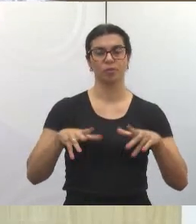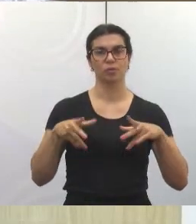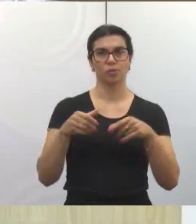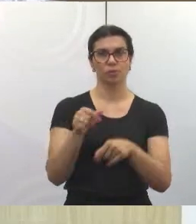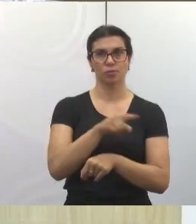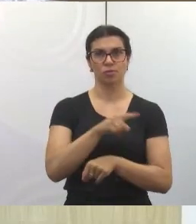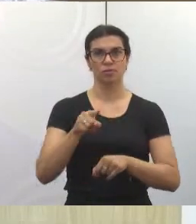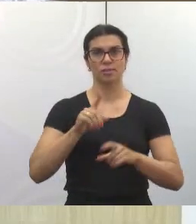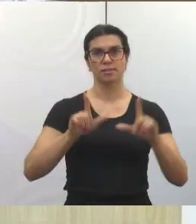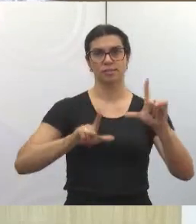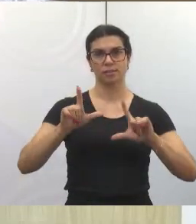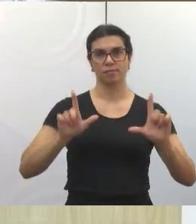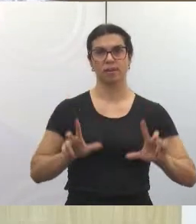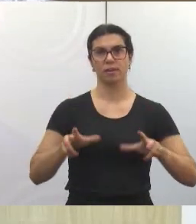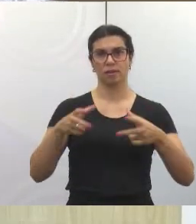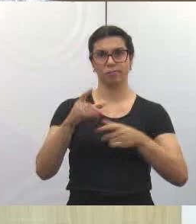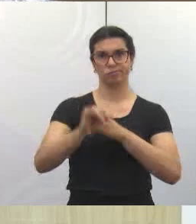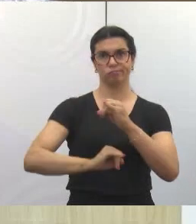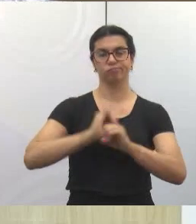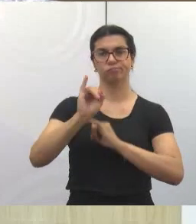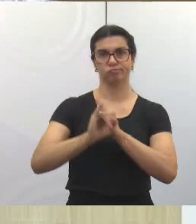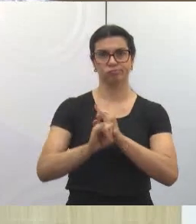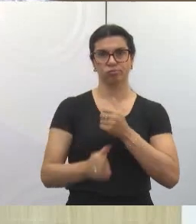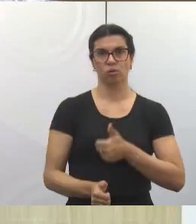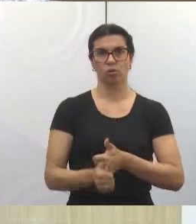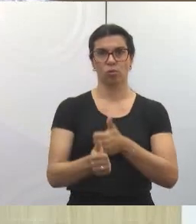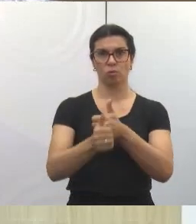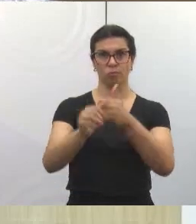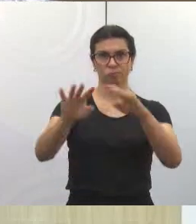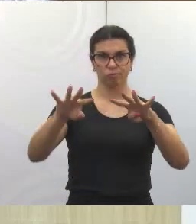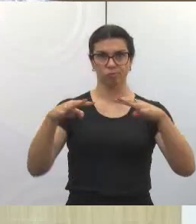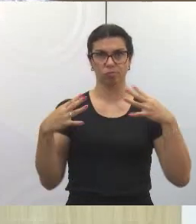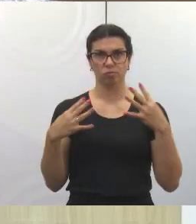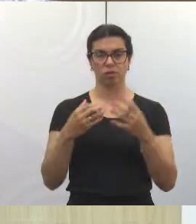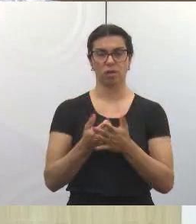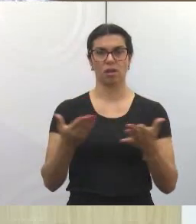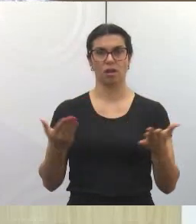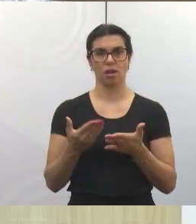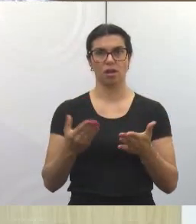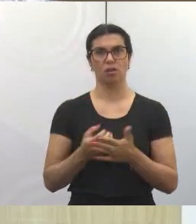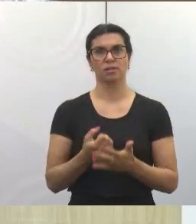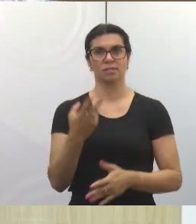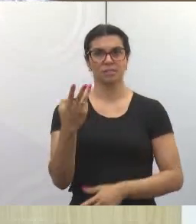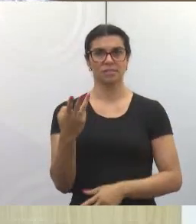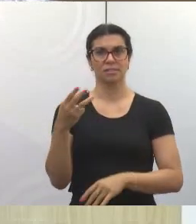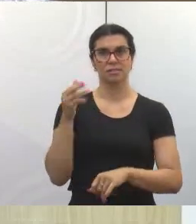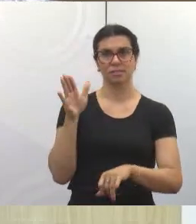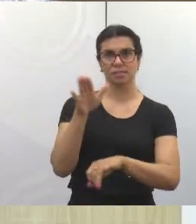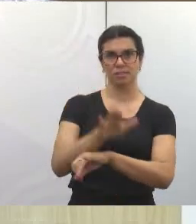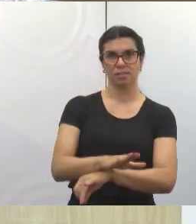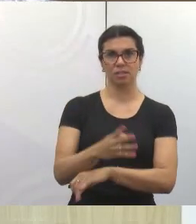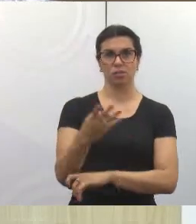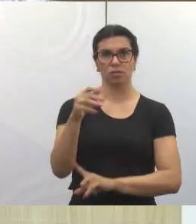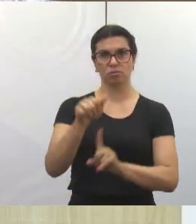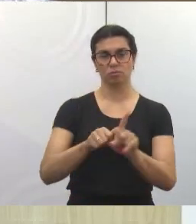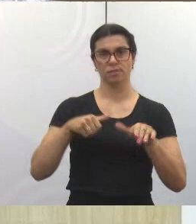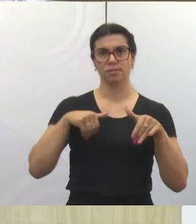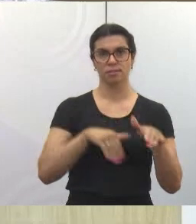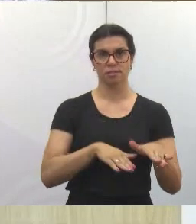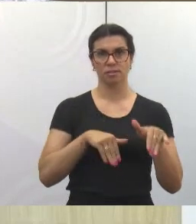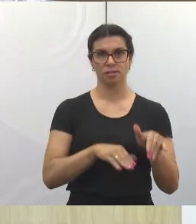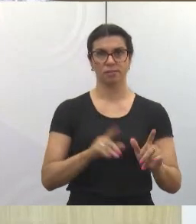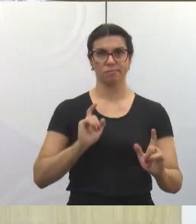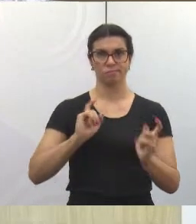acompanharam pela TV Câmara e pela internet. E às 15 horas e 38 minutos do dia 4 de setembro, declaro